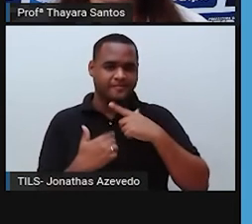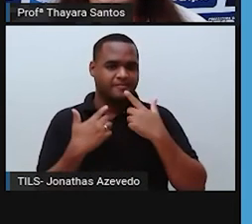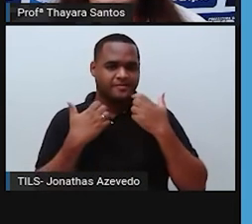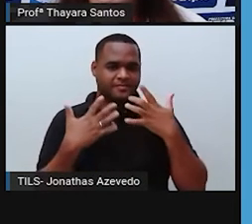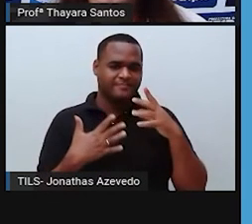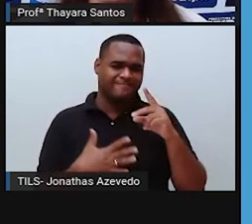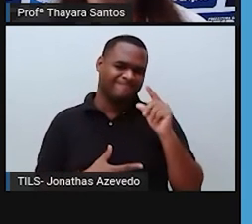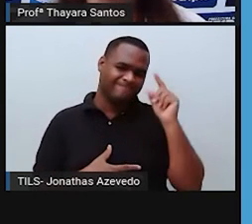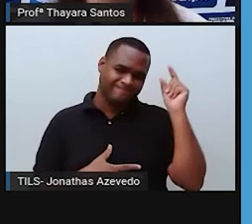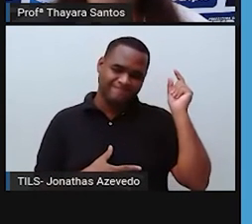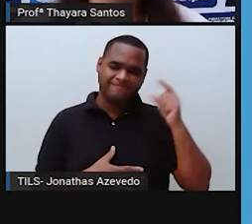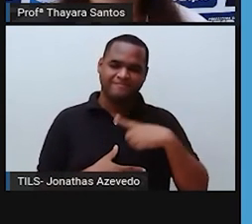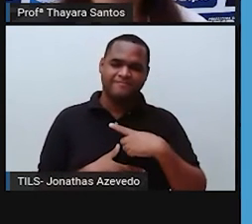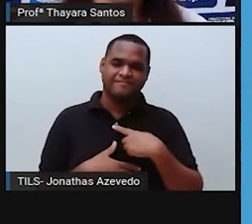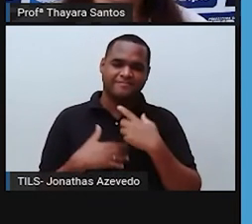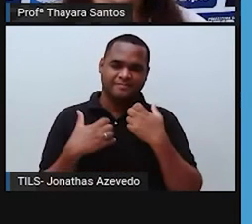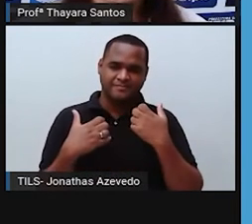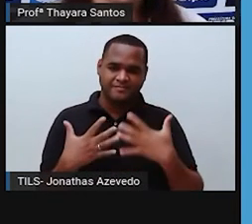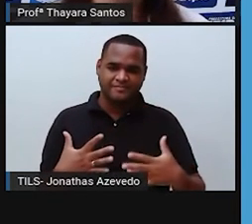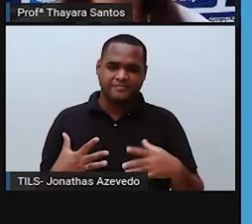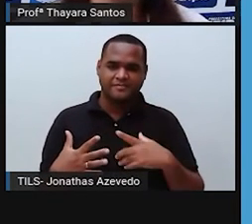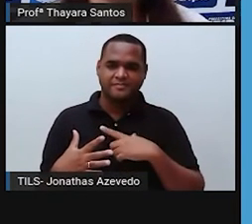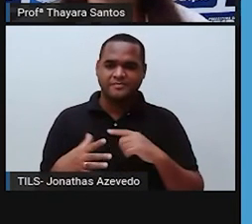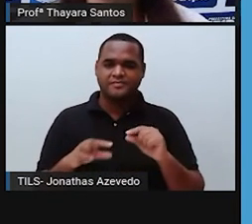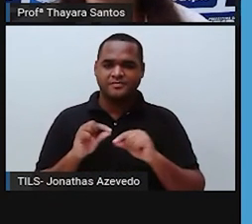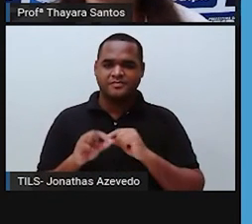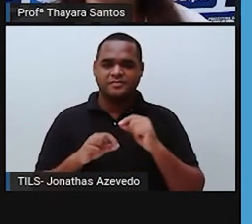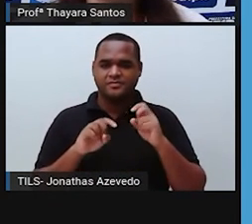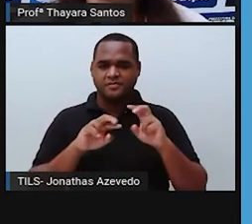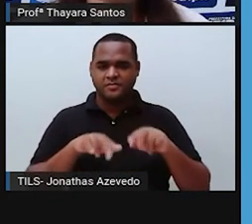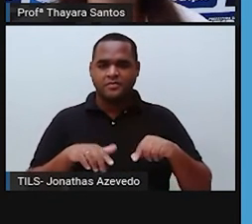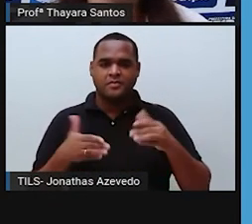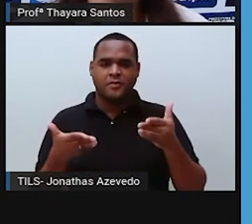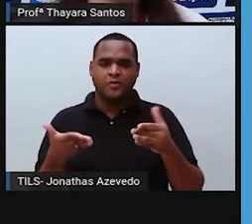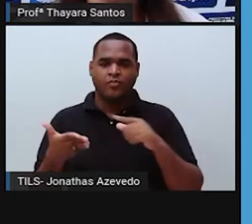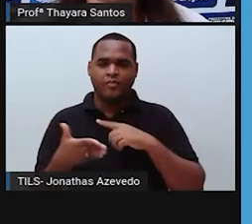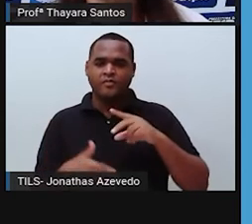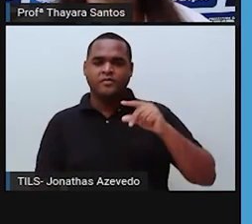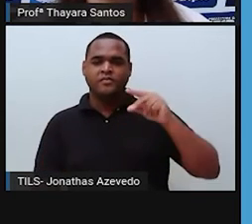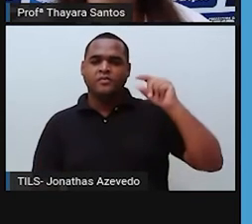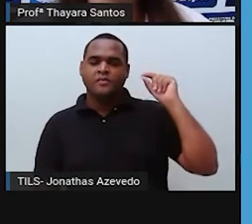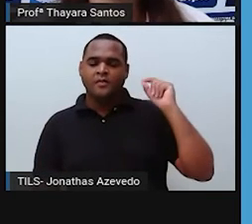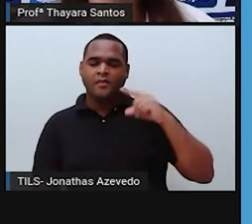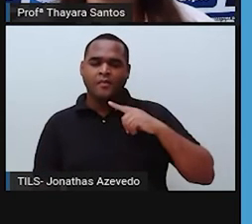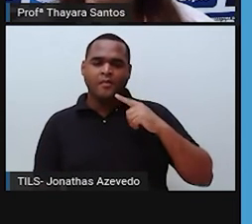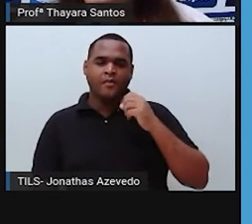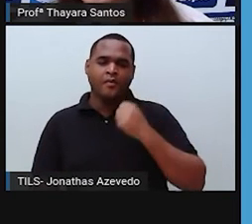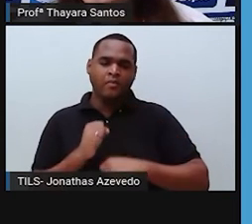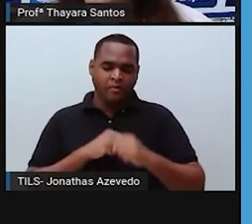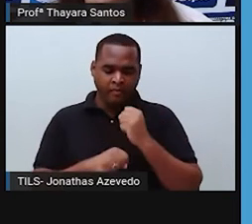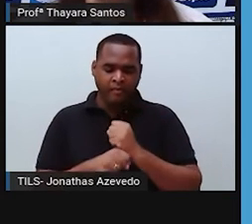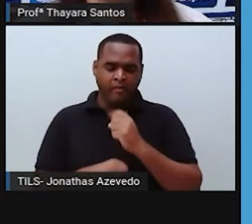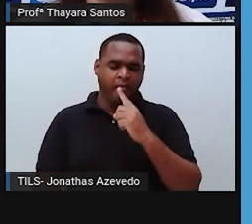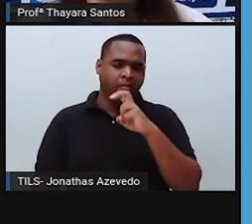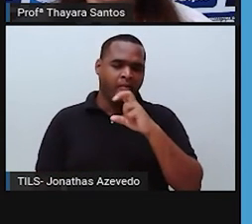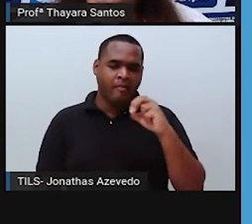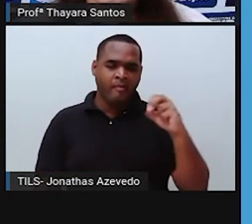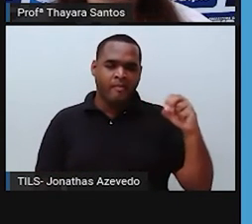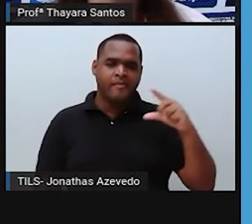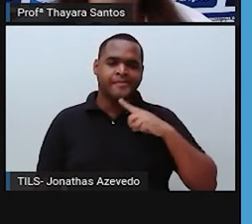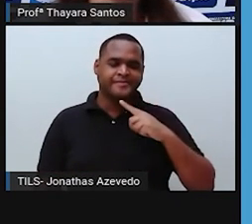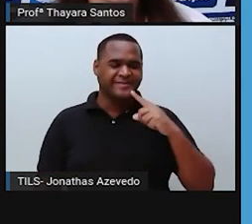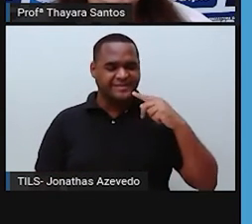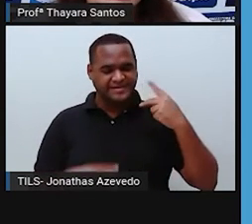antigamente ele era muito maior do que o que ele é hoje, né? Então, desde lá da época de 1500, esse bioma vem sendo